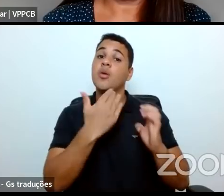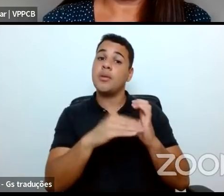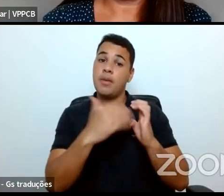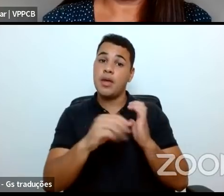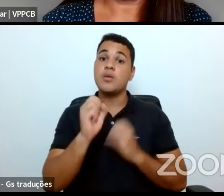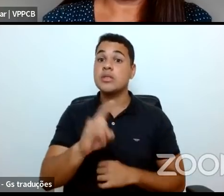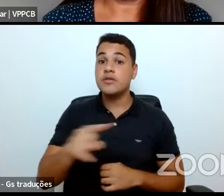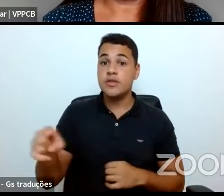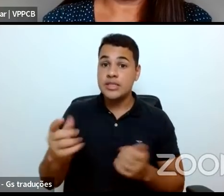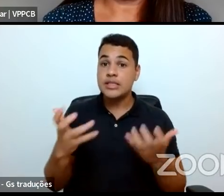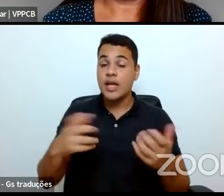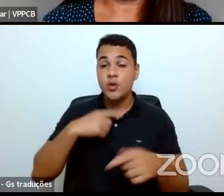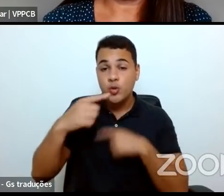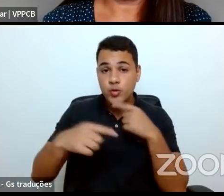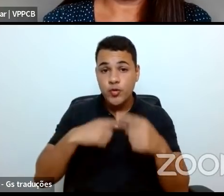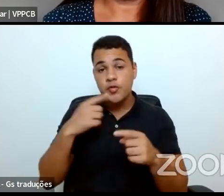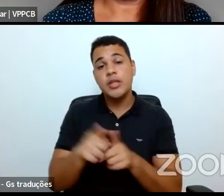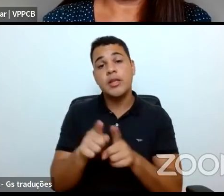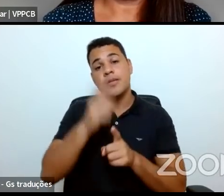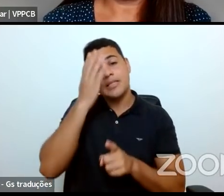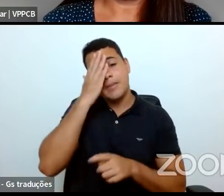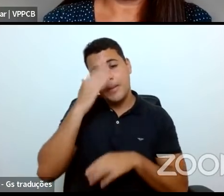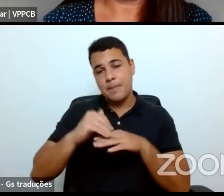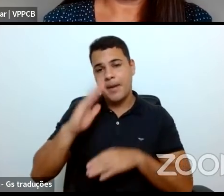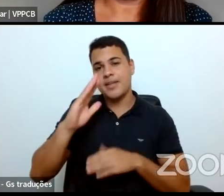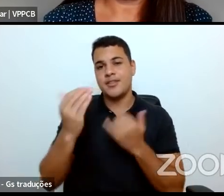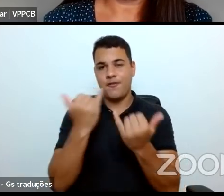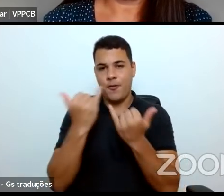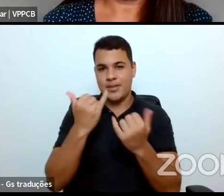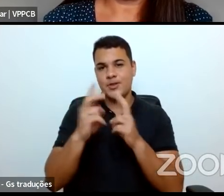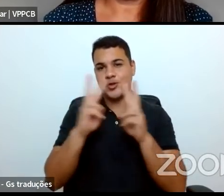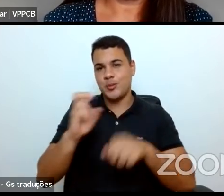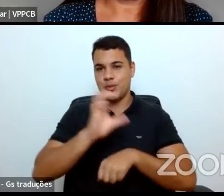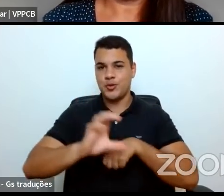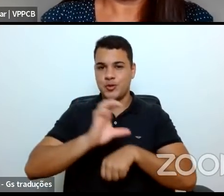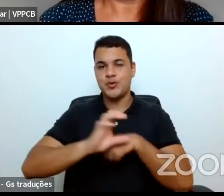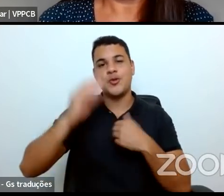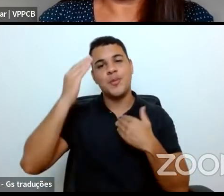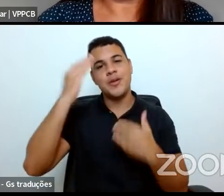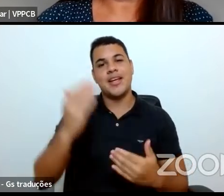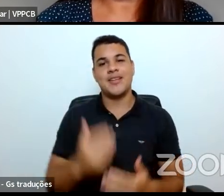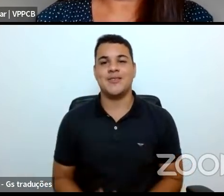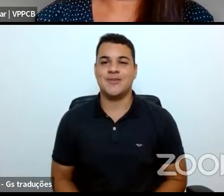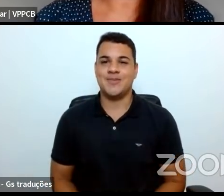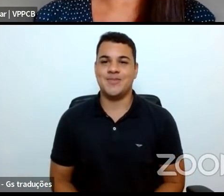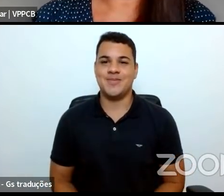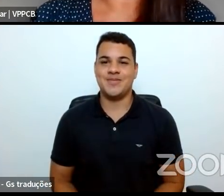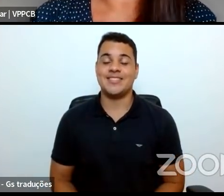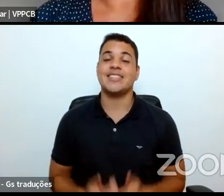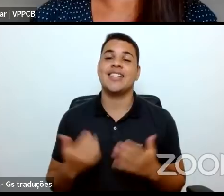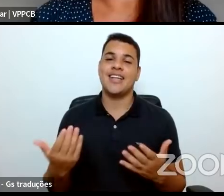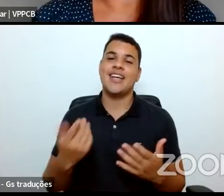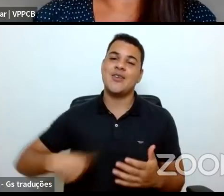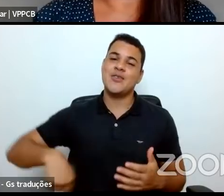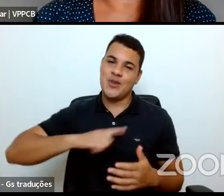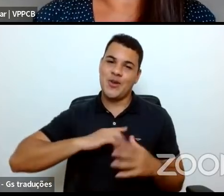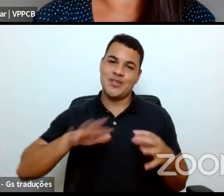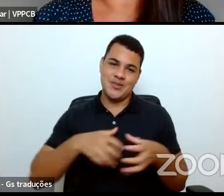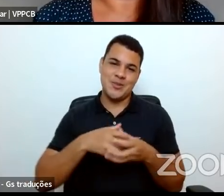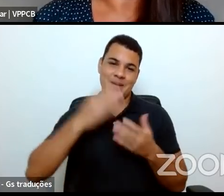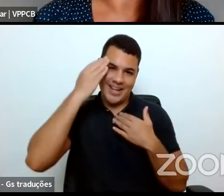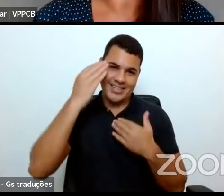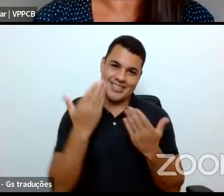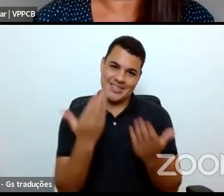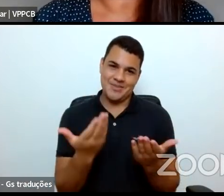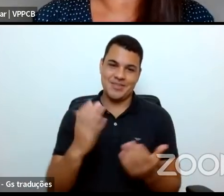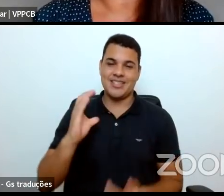quiser tirar dúvidas e saber mais sobre o curso. Obrigada, pessoal. Nós que agradecemos, né, e é